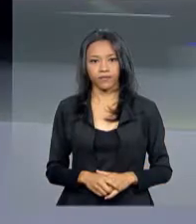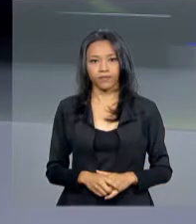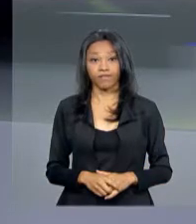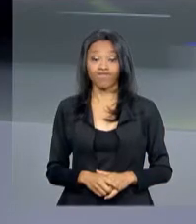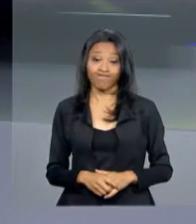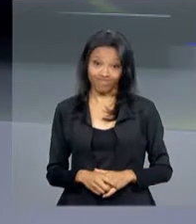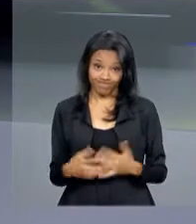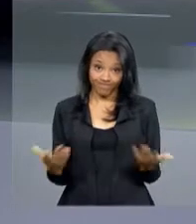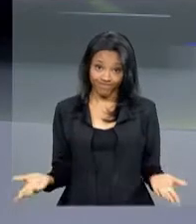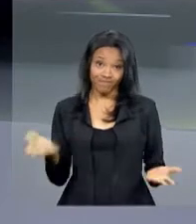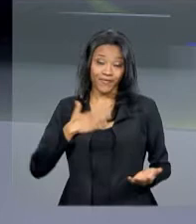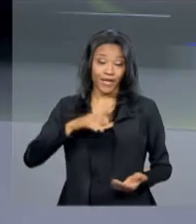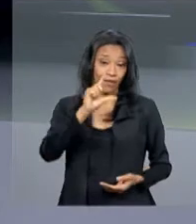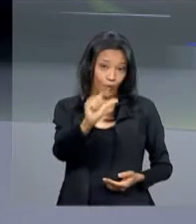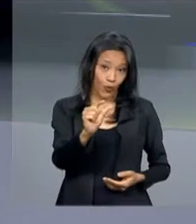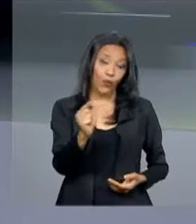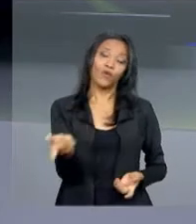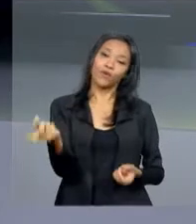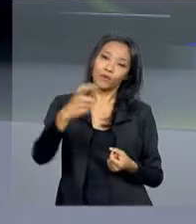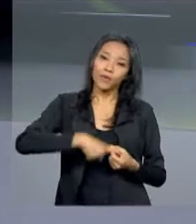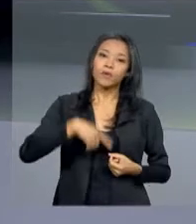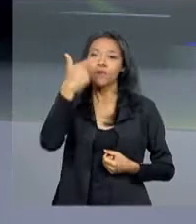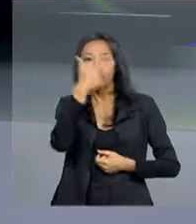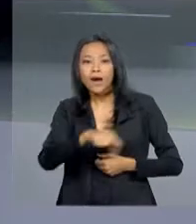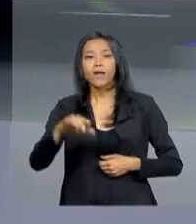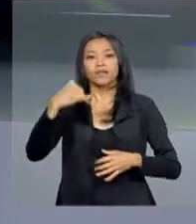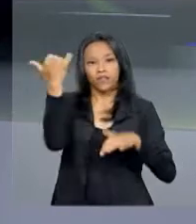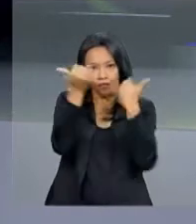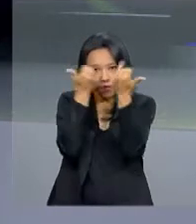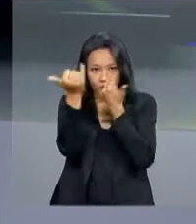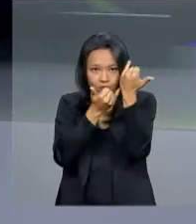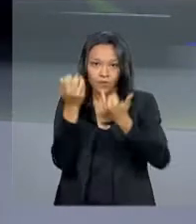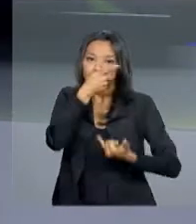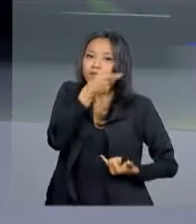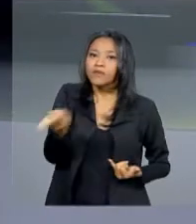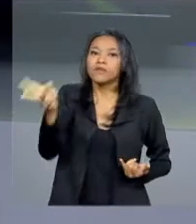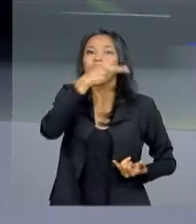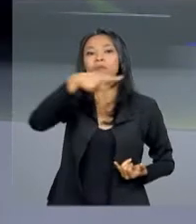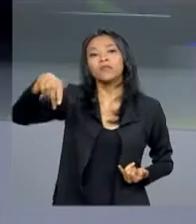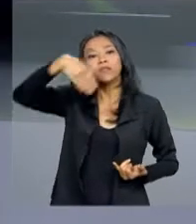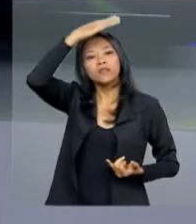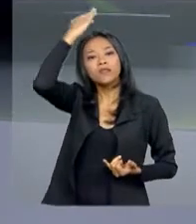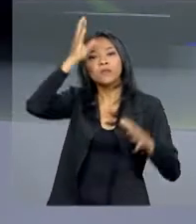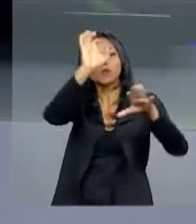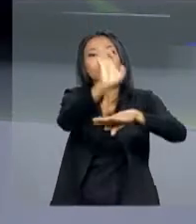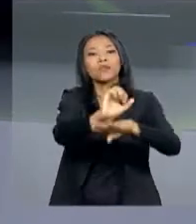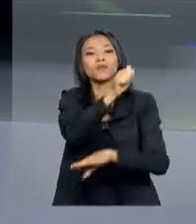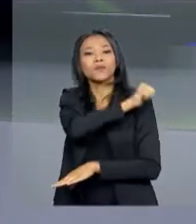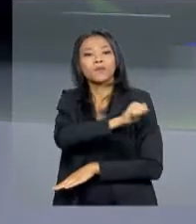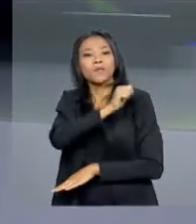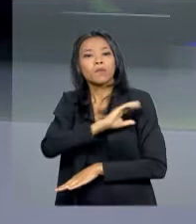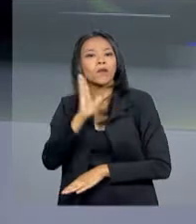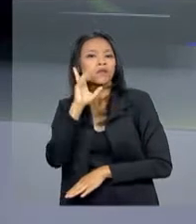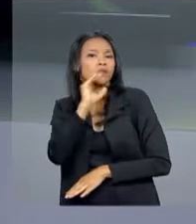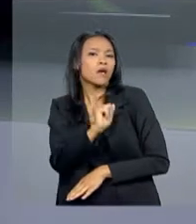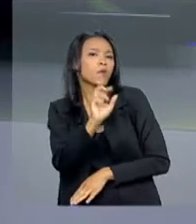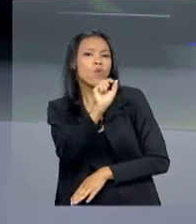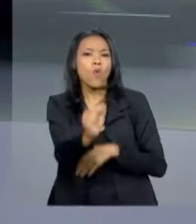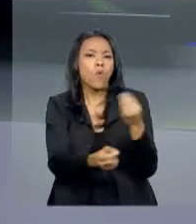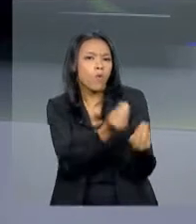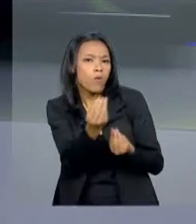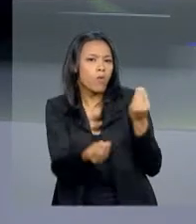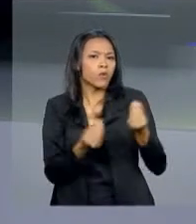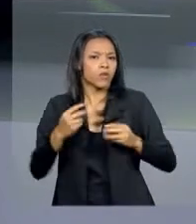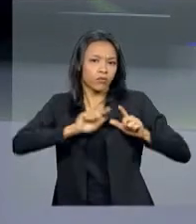Daqui a pouco nós voltamos com mais informações sobre essa visita do presidente Michel Temer ao Rio de Janeiro para acompanhar as ações da intervenção